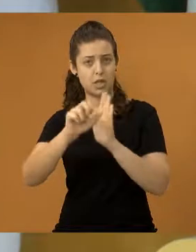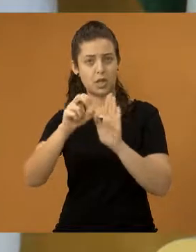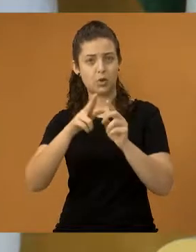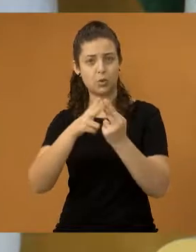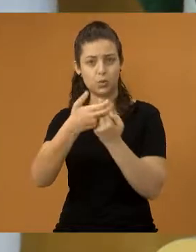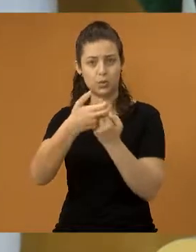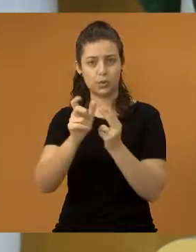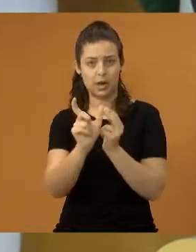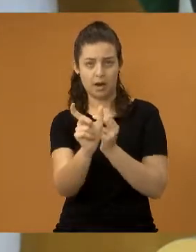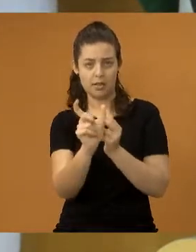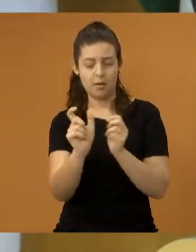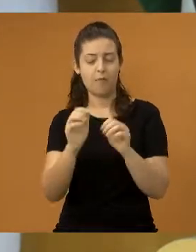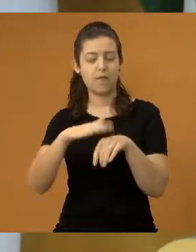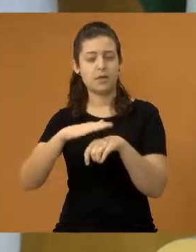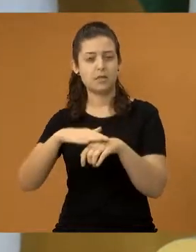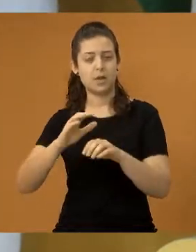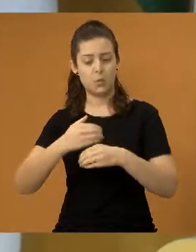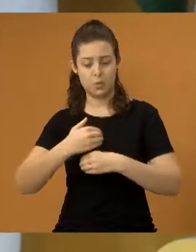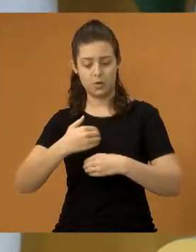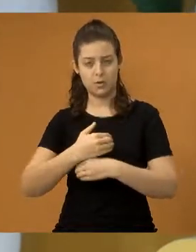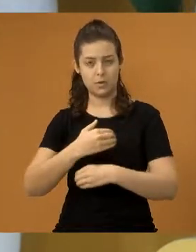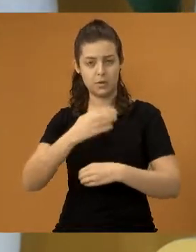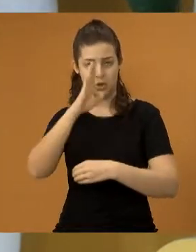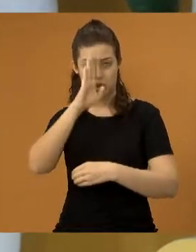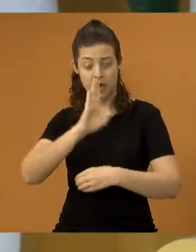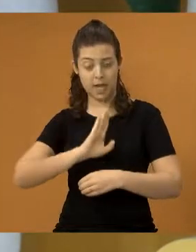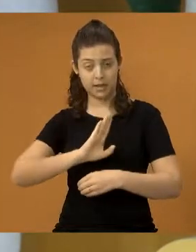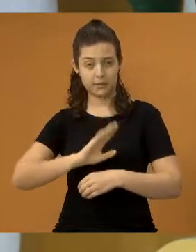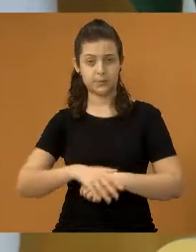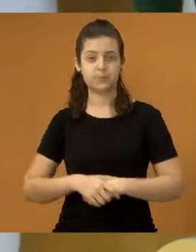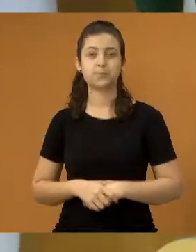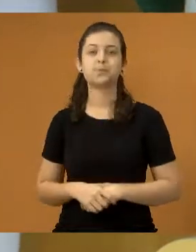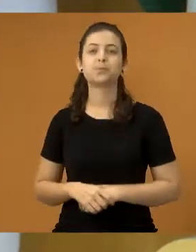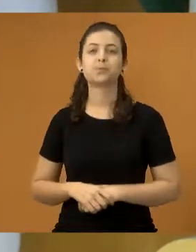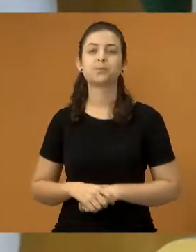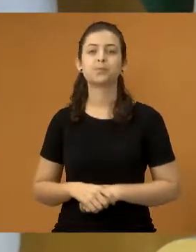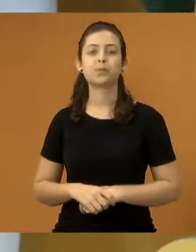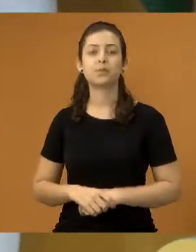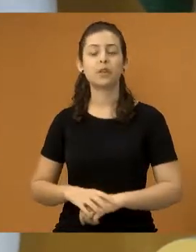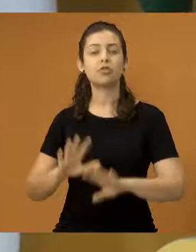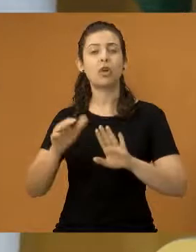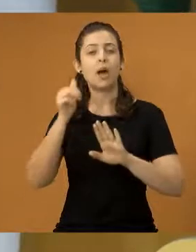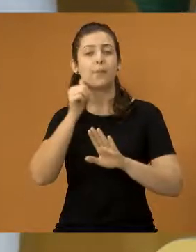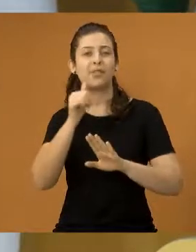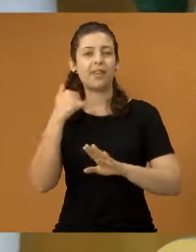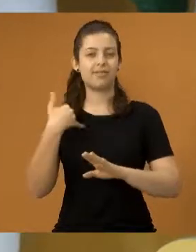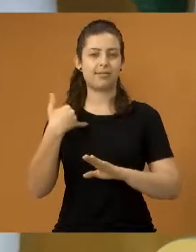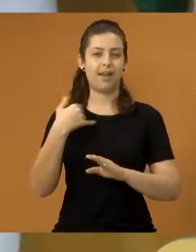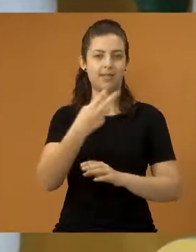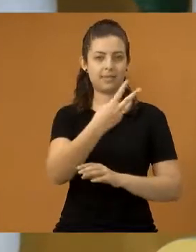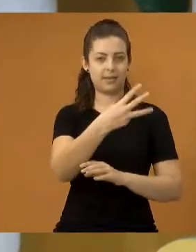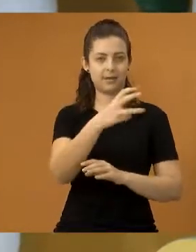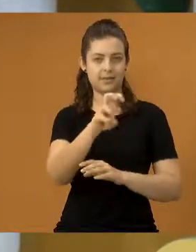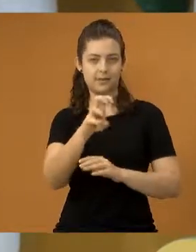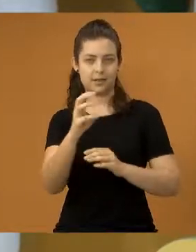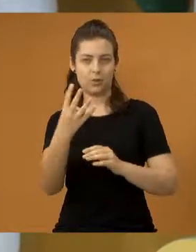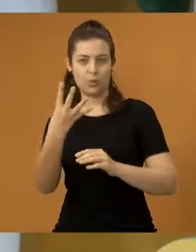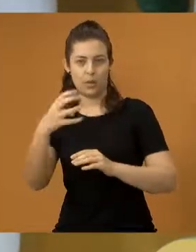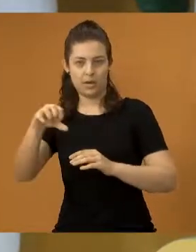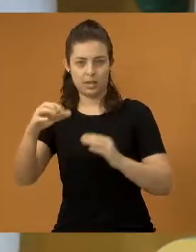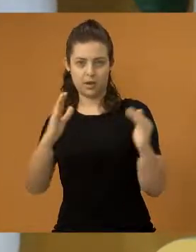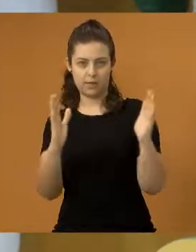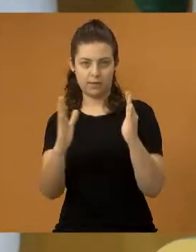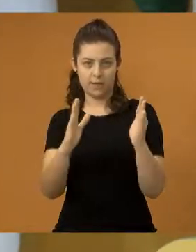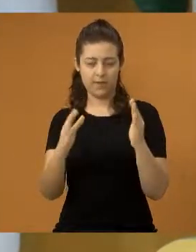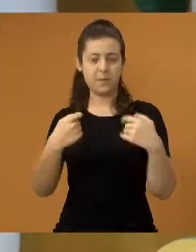e poderá fazer o exame gratuitamente. Já mulheres com idade de 35 e 49 anos,